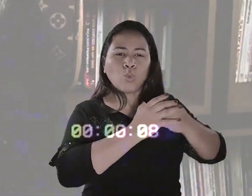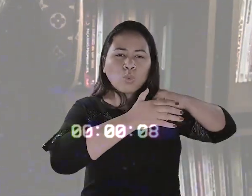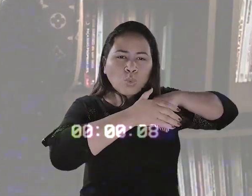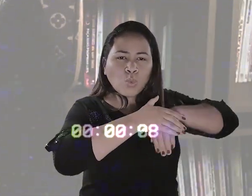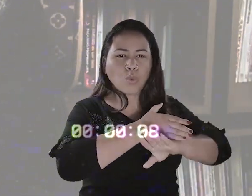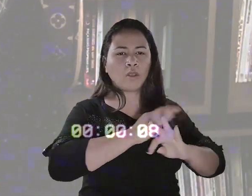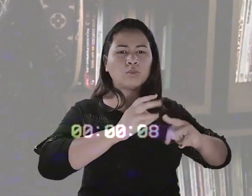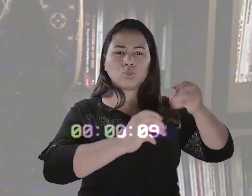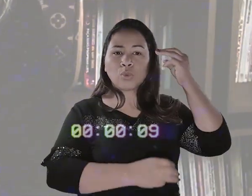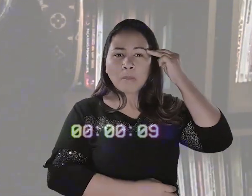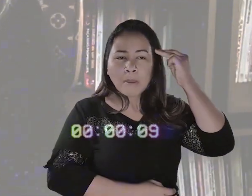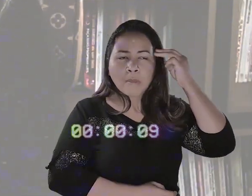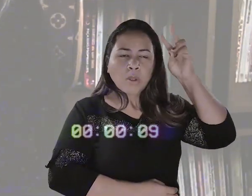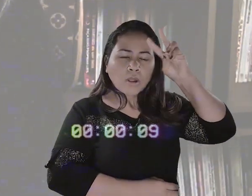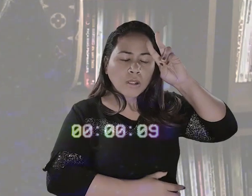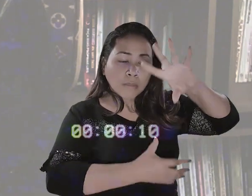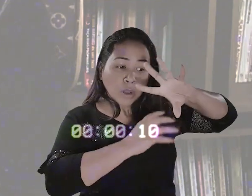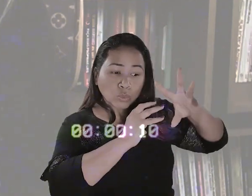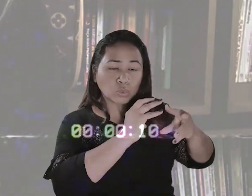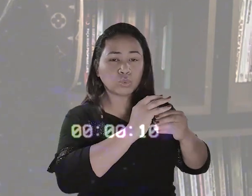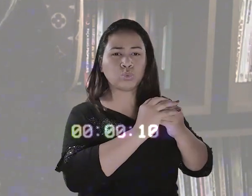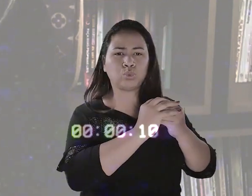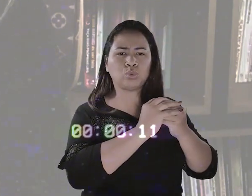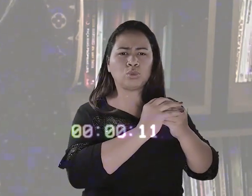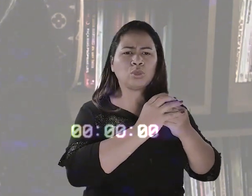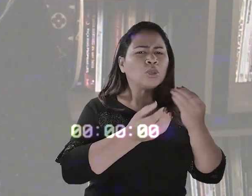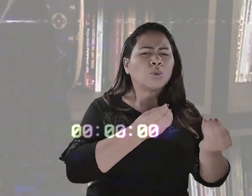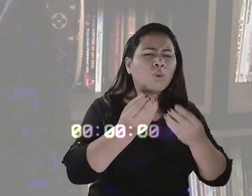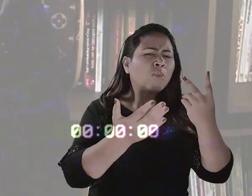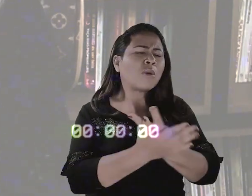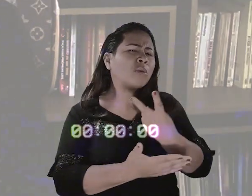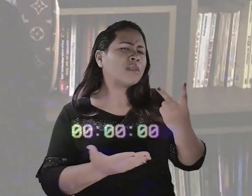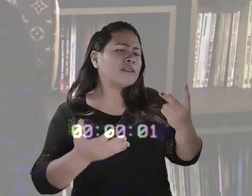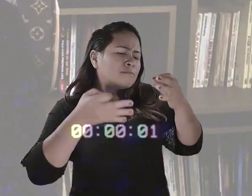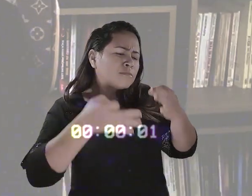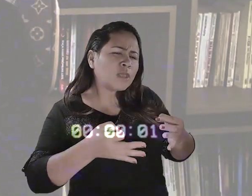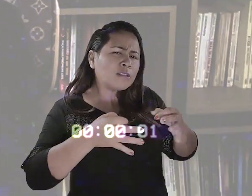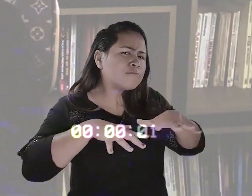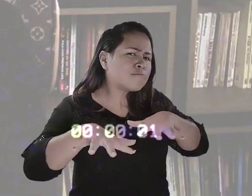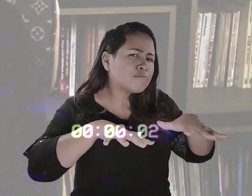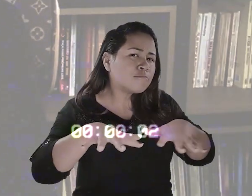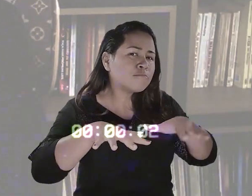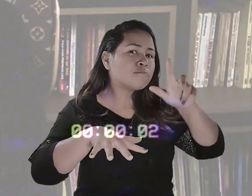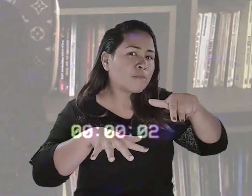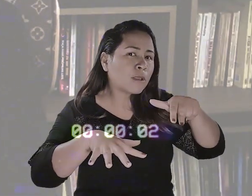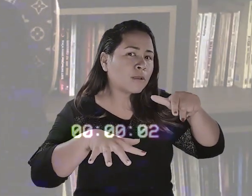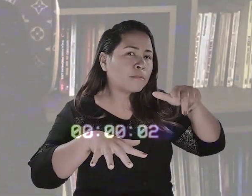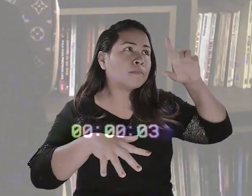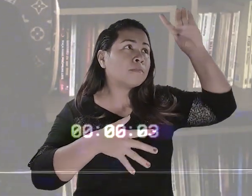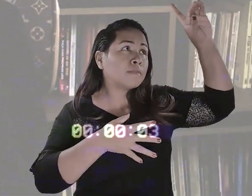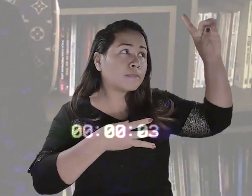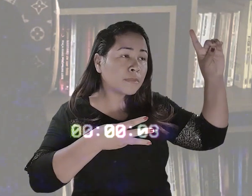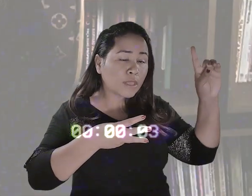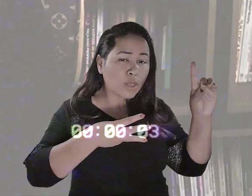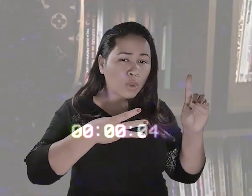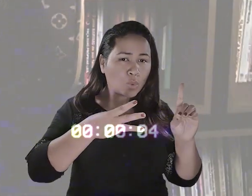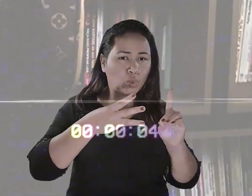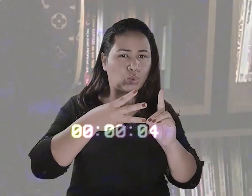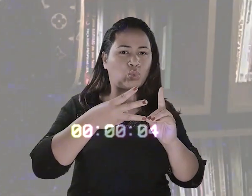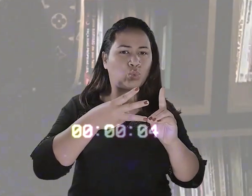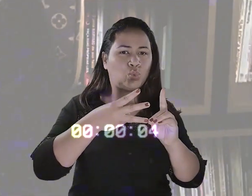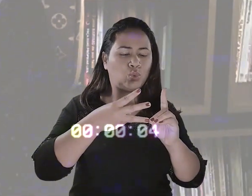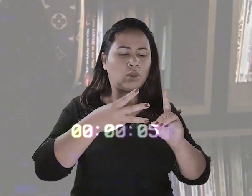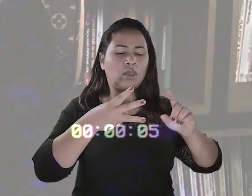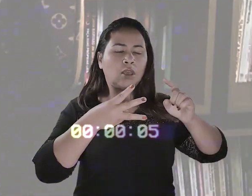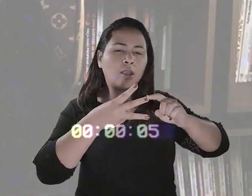faz com que tudo isso aqui, essa engrenagem, realmente funcione? A mente cósmica. Esse é alinhamento das três mentes. Mente